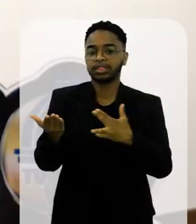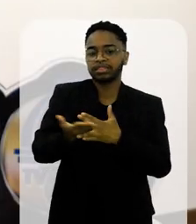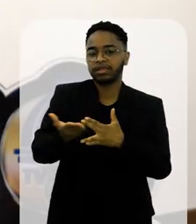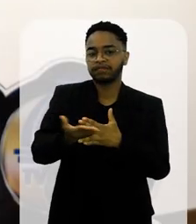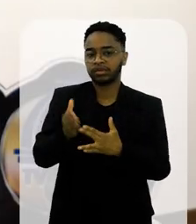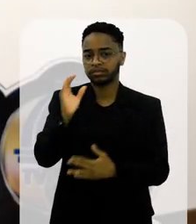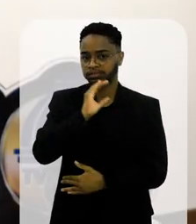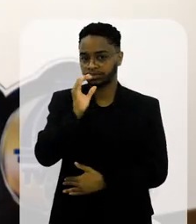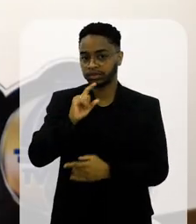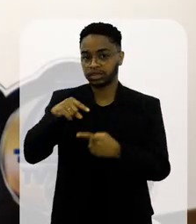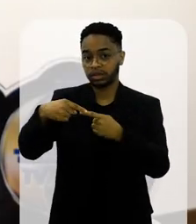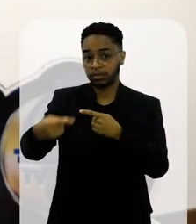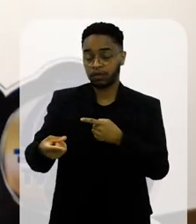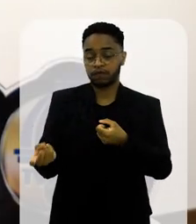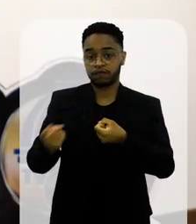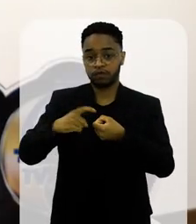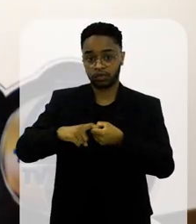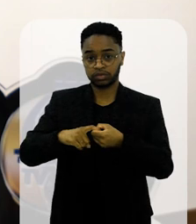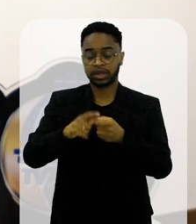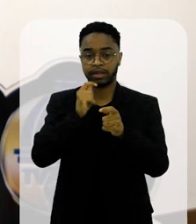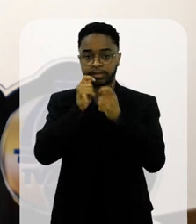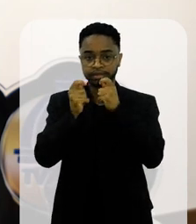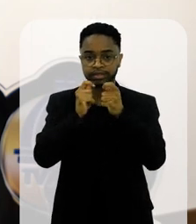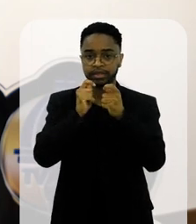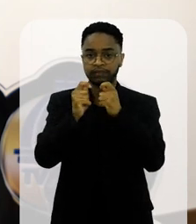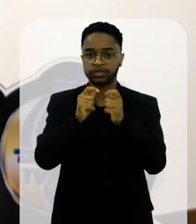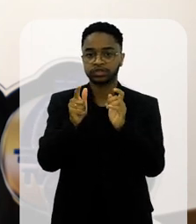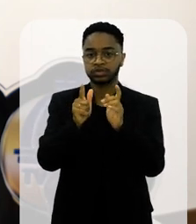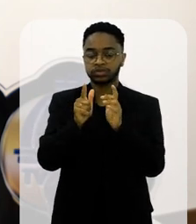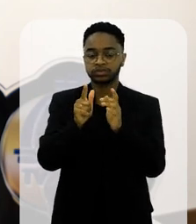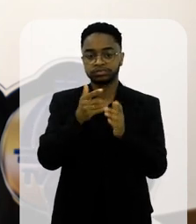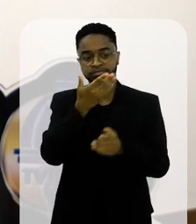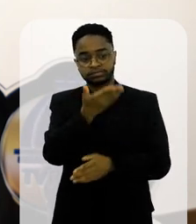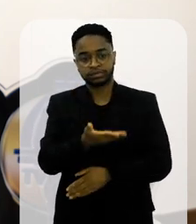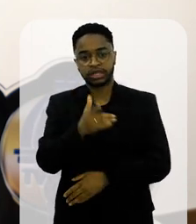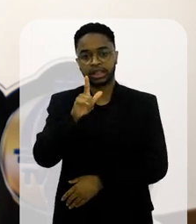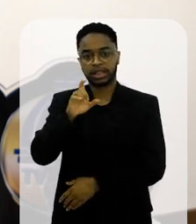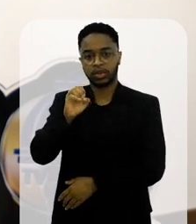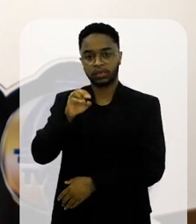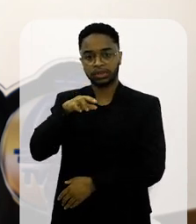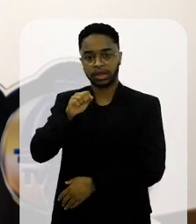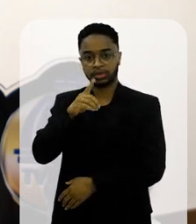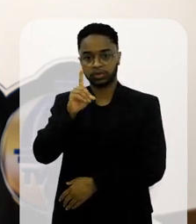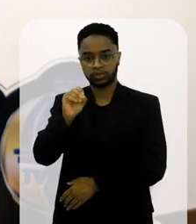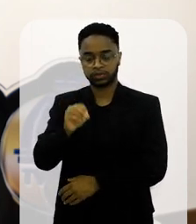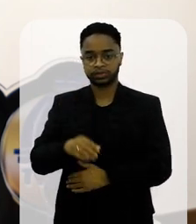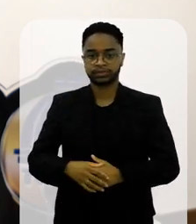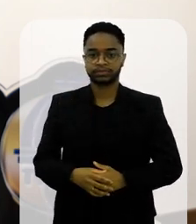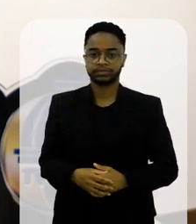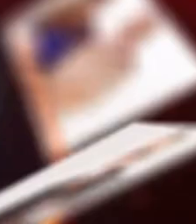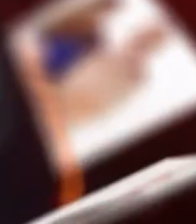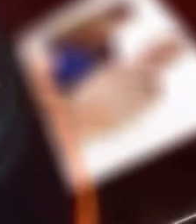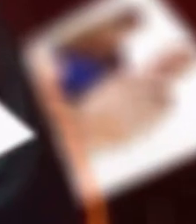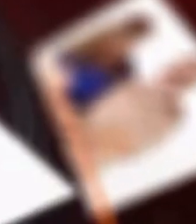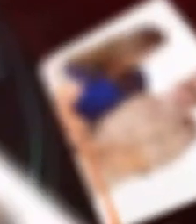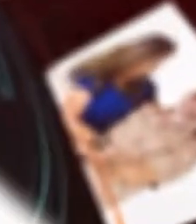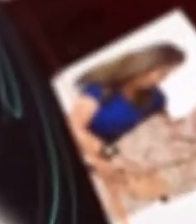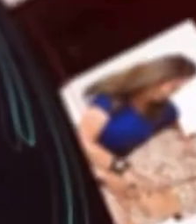Vamos fazer agora um pequeno intervalo e voltamos já com a entrevista do jornalista Leonardo Bruno.